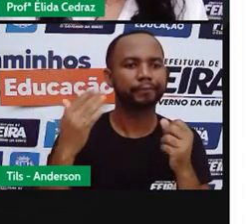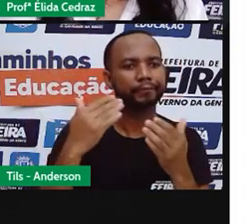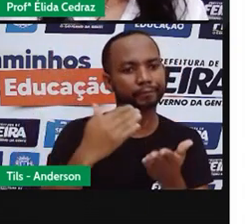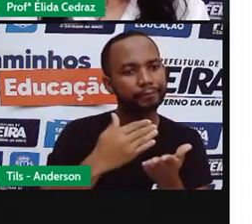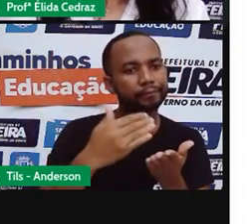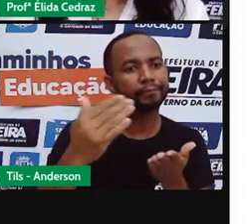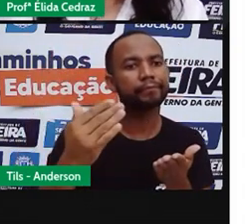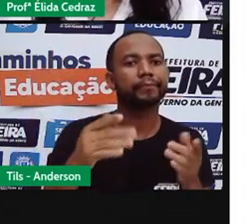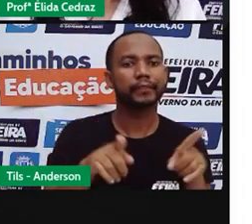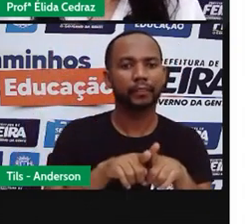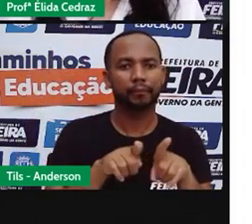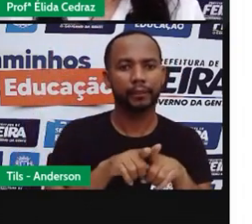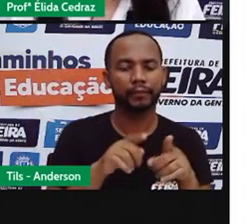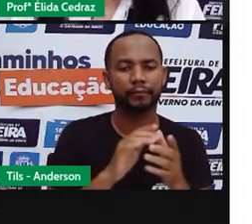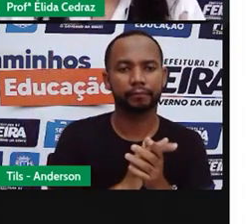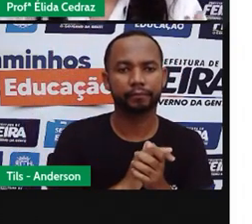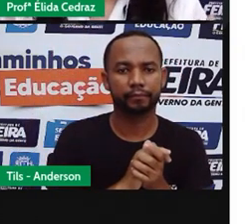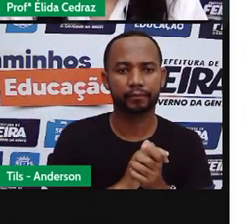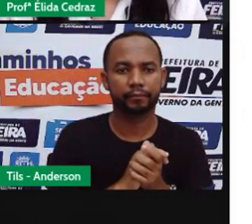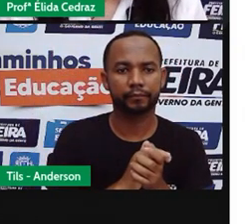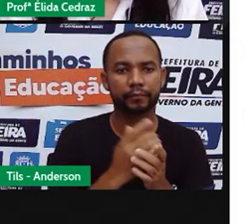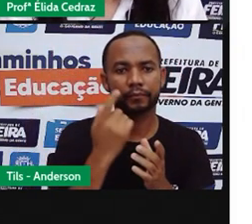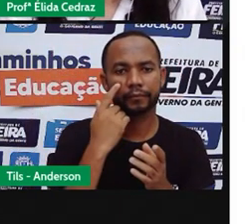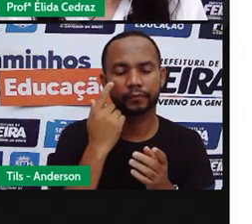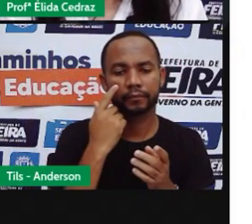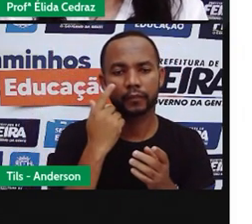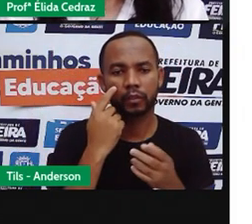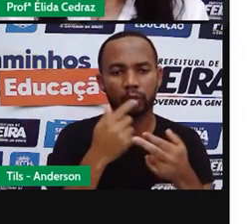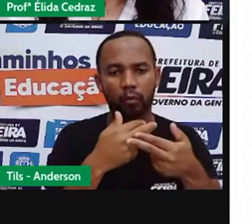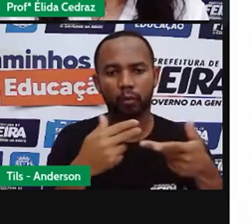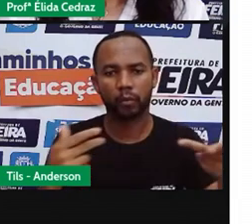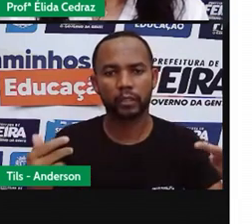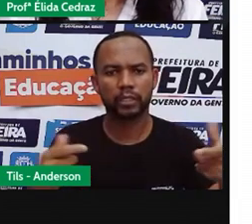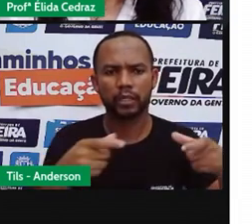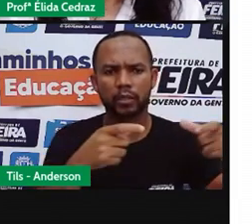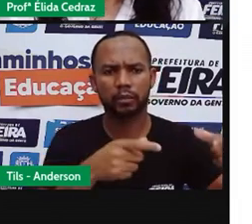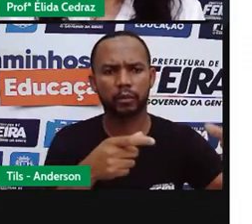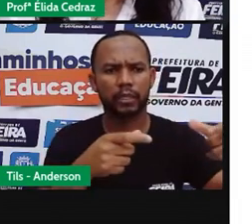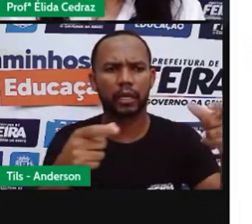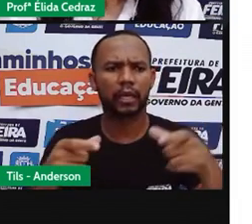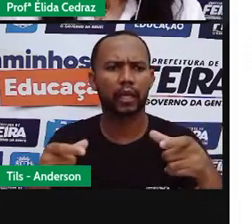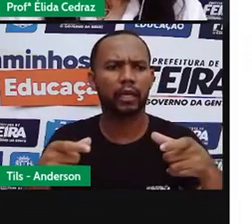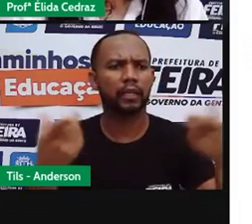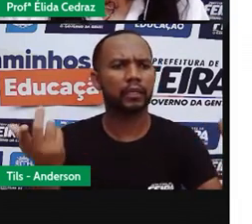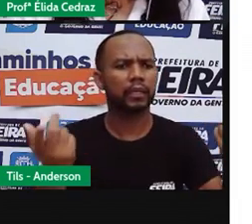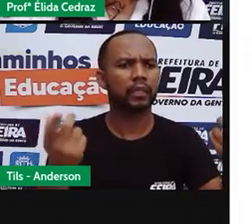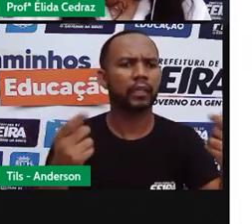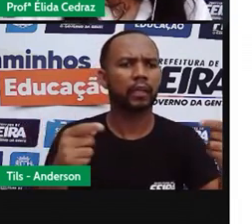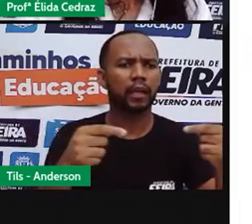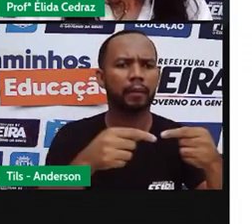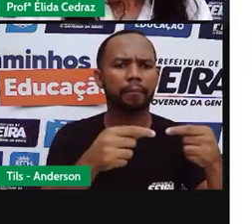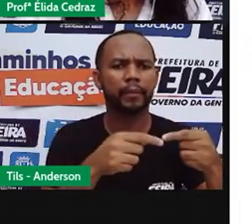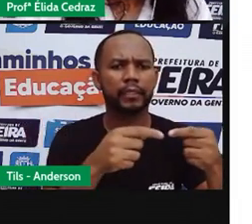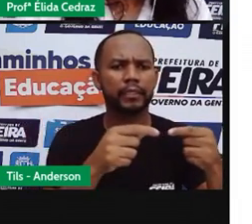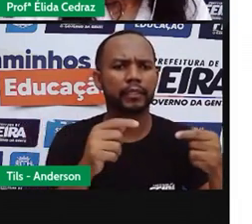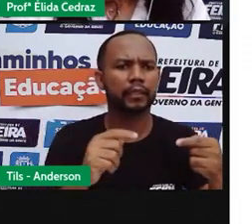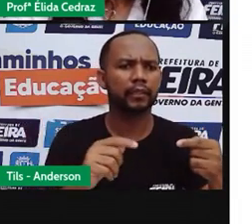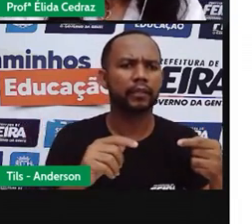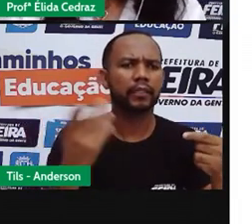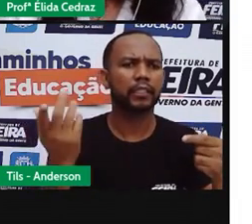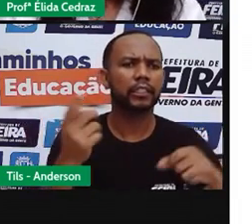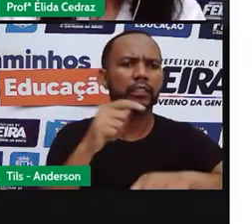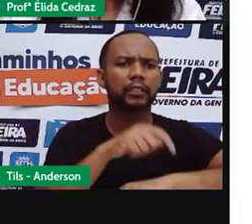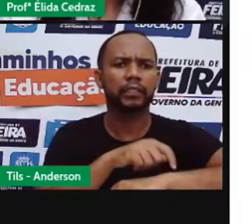Também nos mostra os elementos do cenário, onde indica quando aconteceu